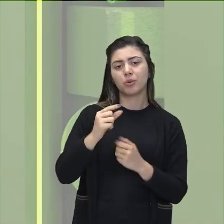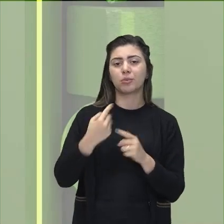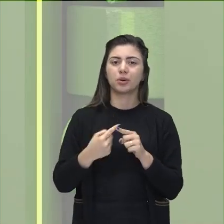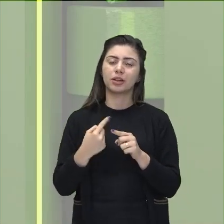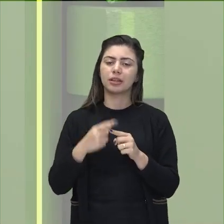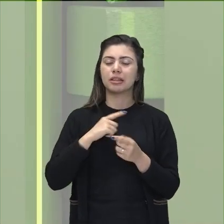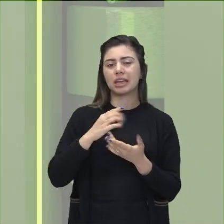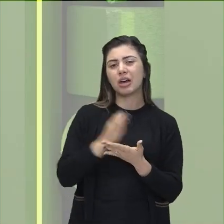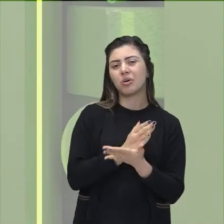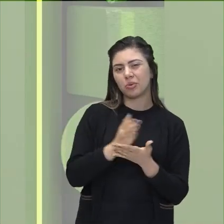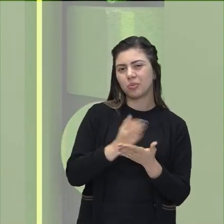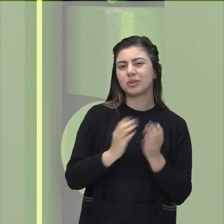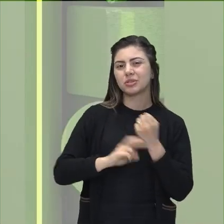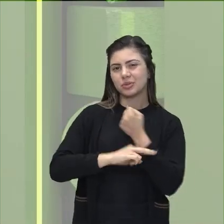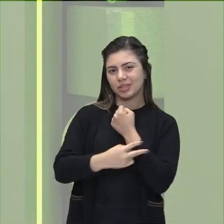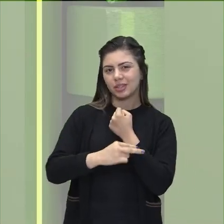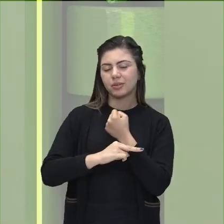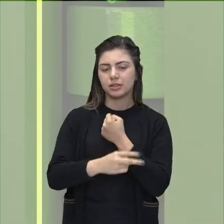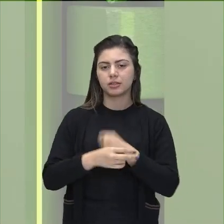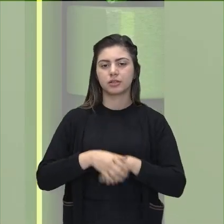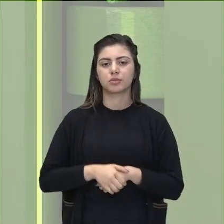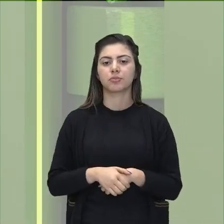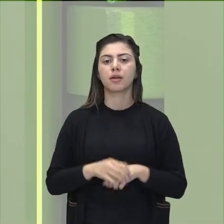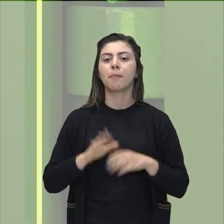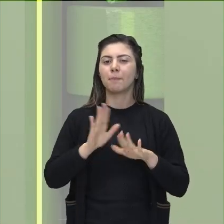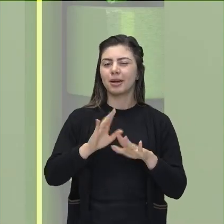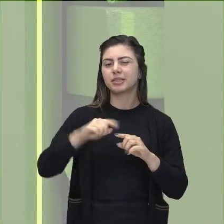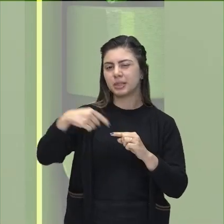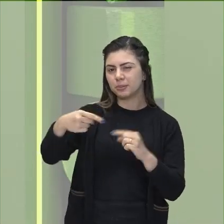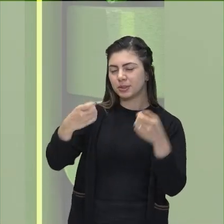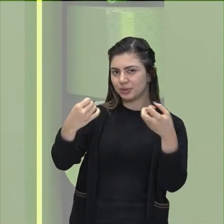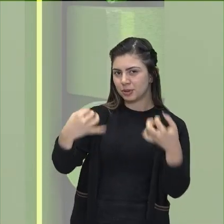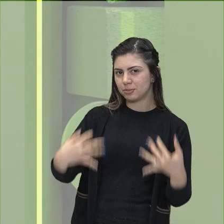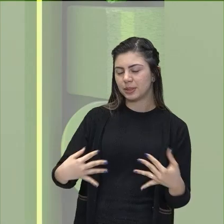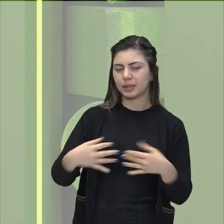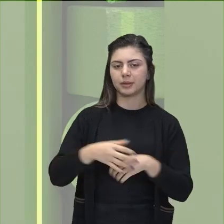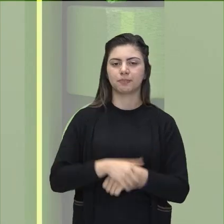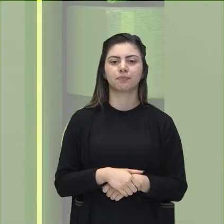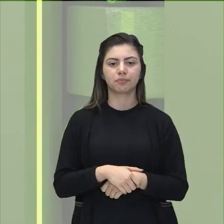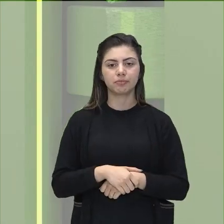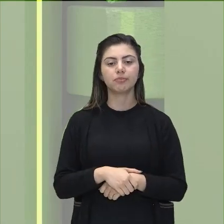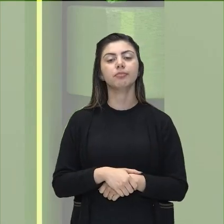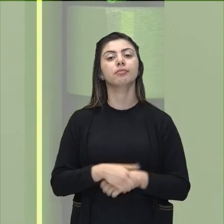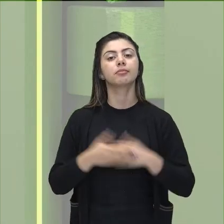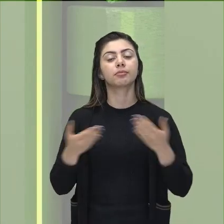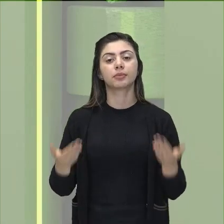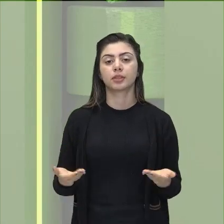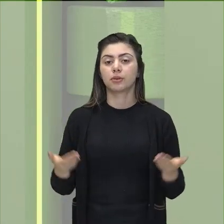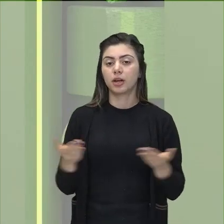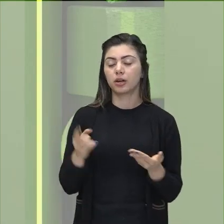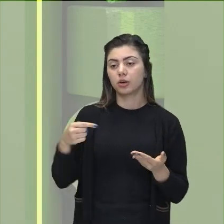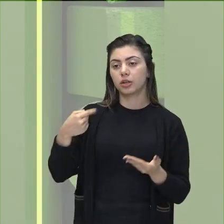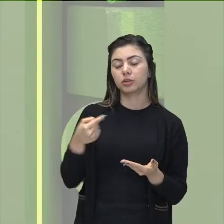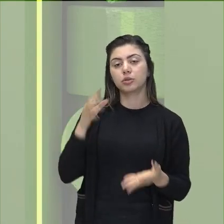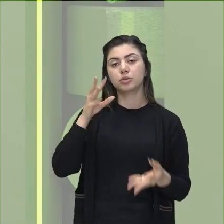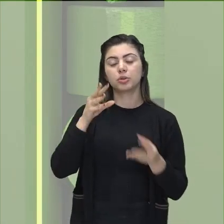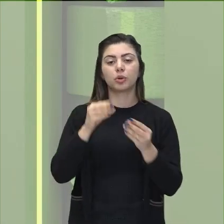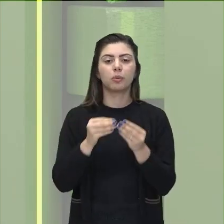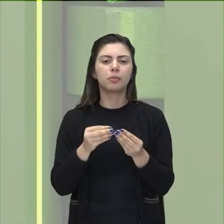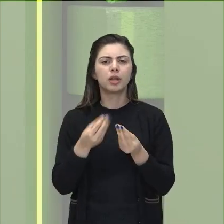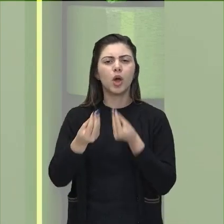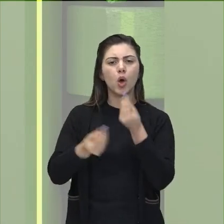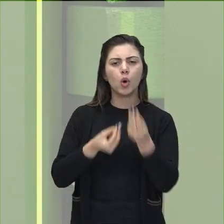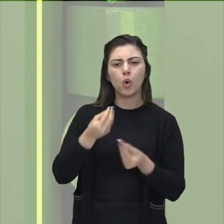impactos, né, pessoal? Mas nós também vamos comentar disso mais de lá para frente. Mas vamos entender melhor como é que essa